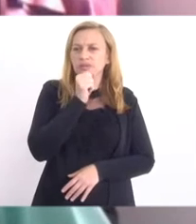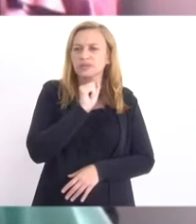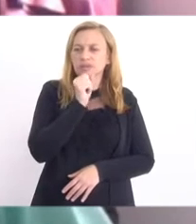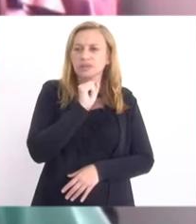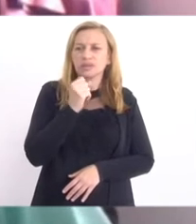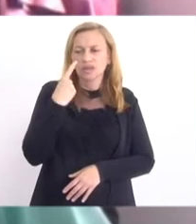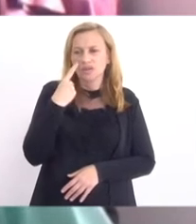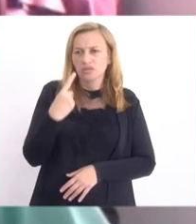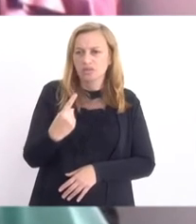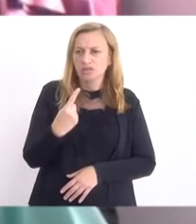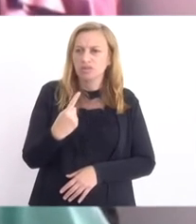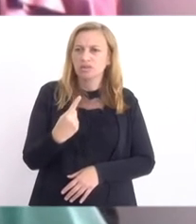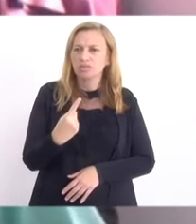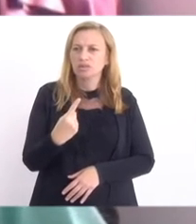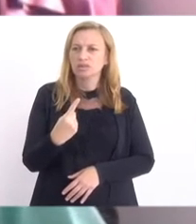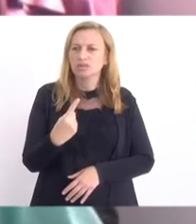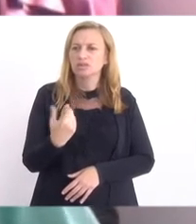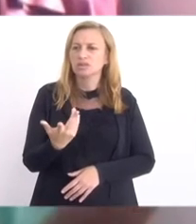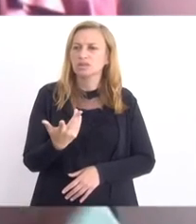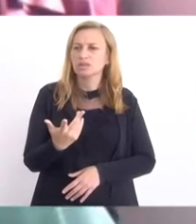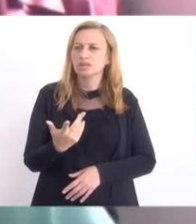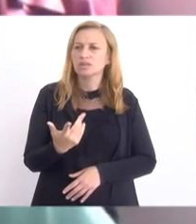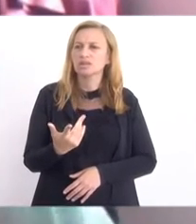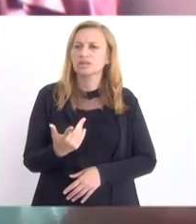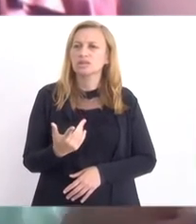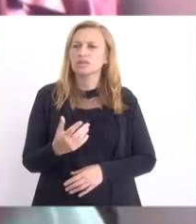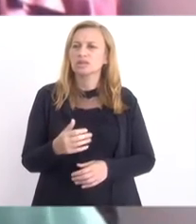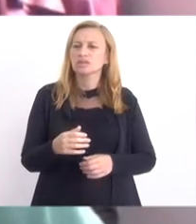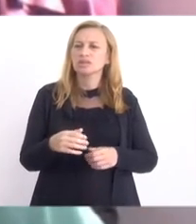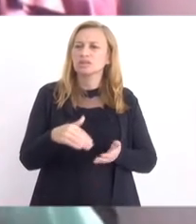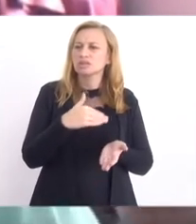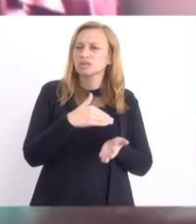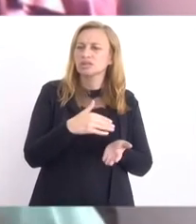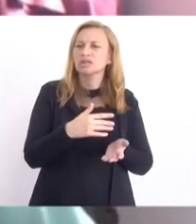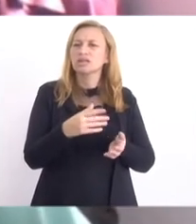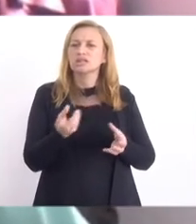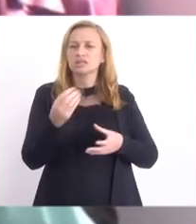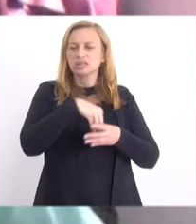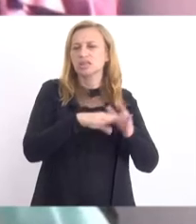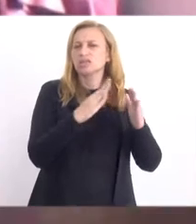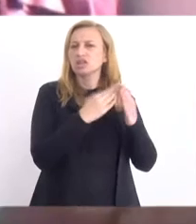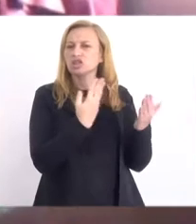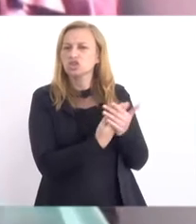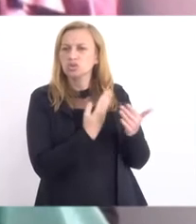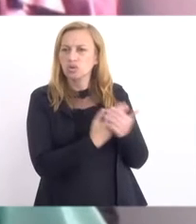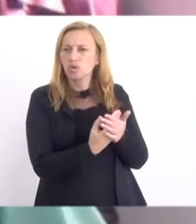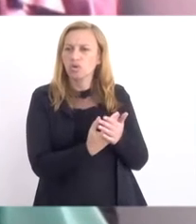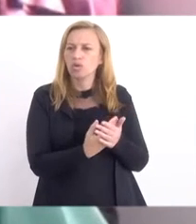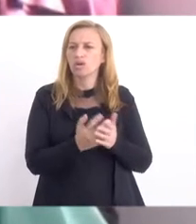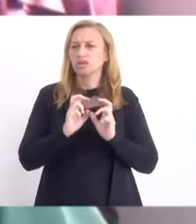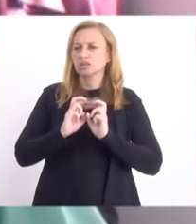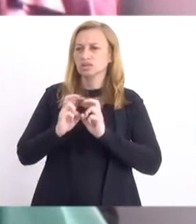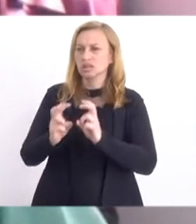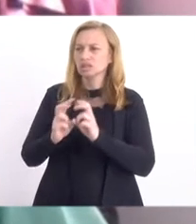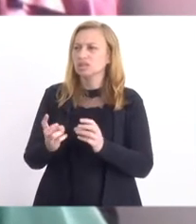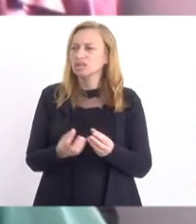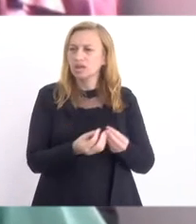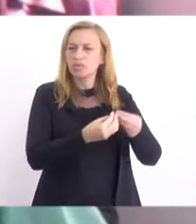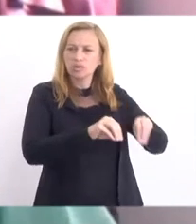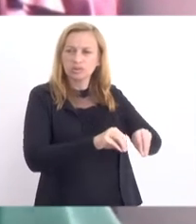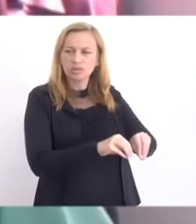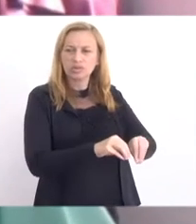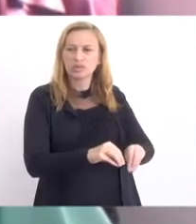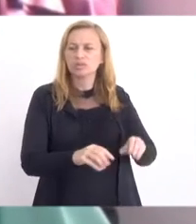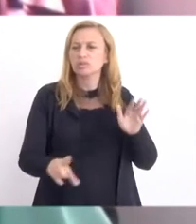prevê bicicletários nas escolas, nas estações de trem. Isso está prejudicado pela lei.